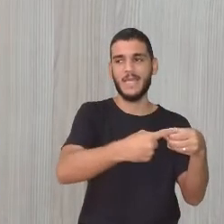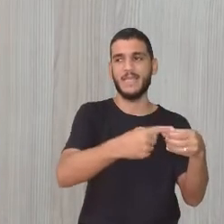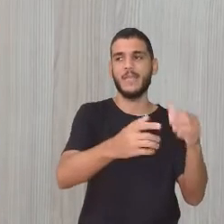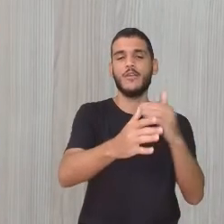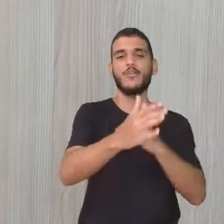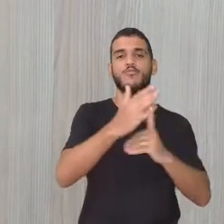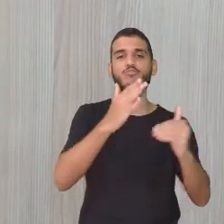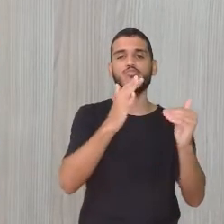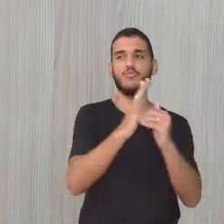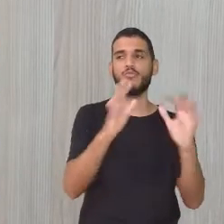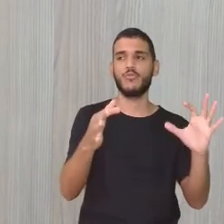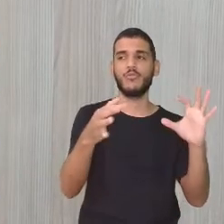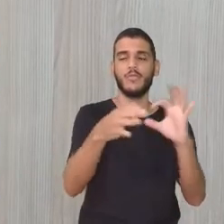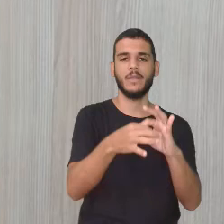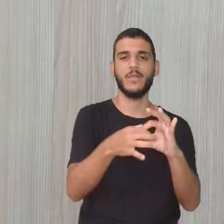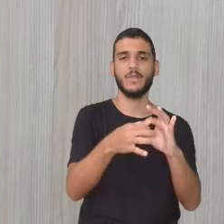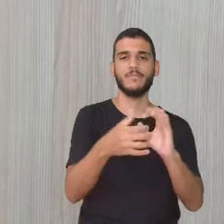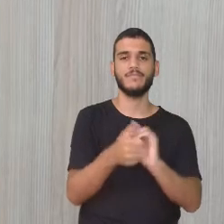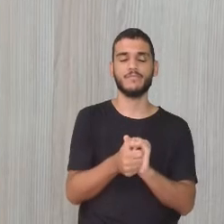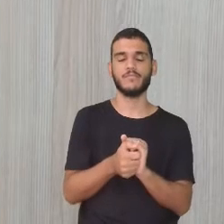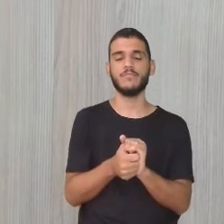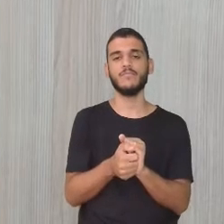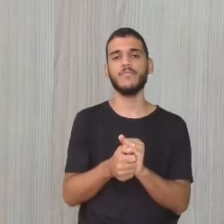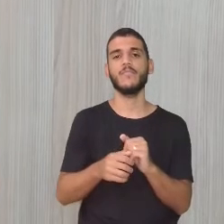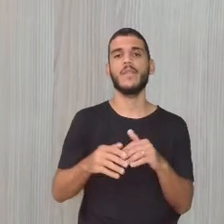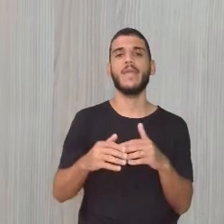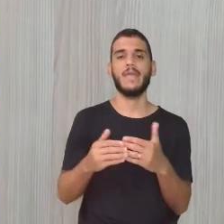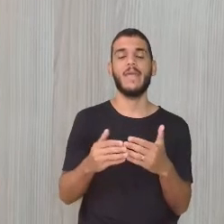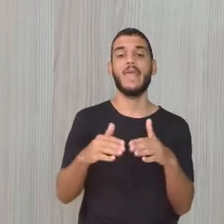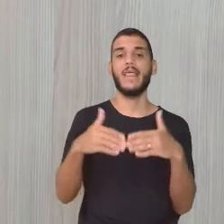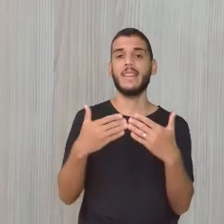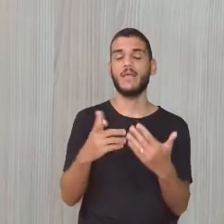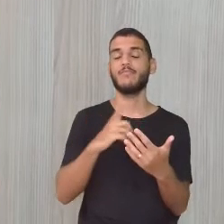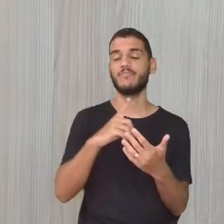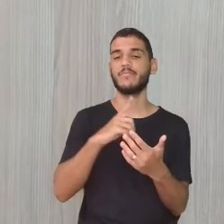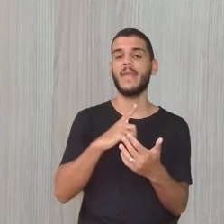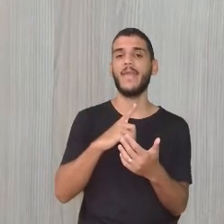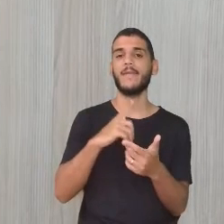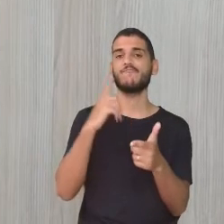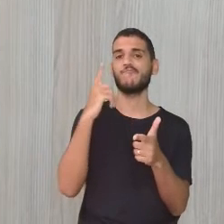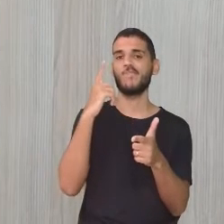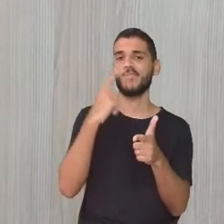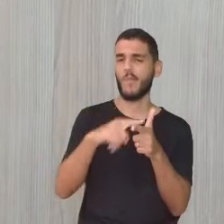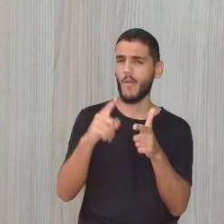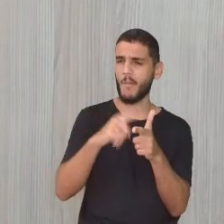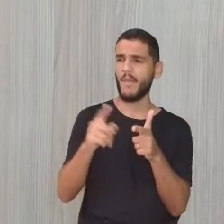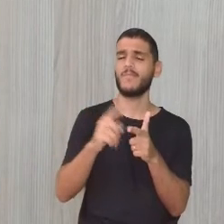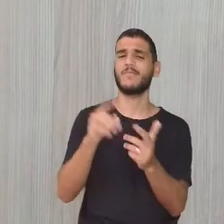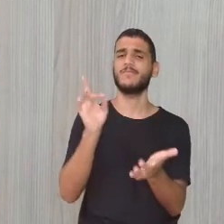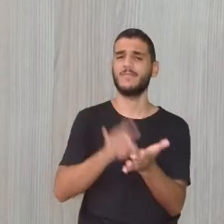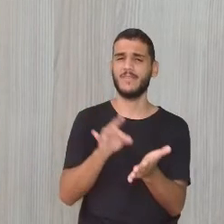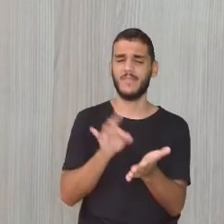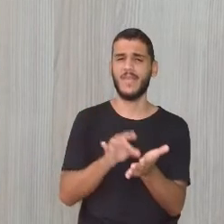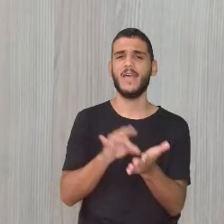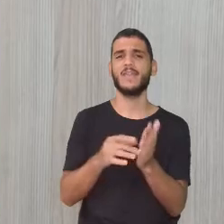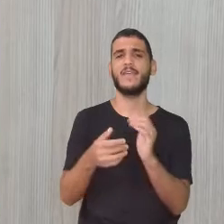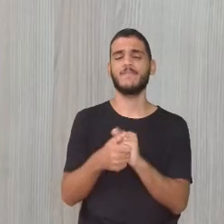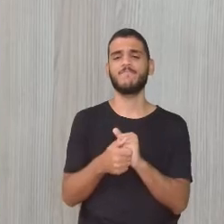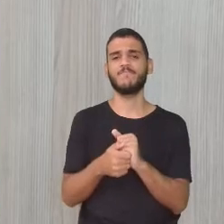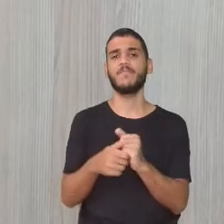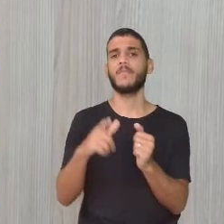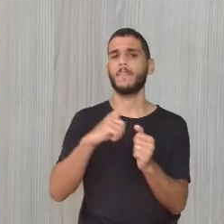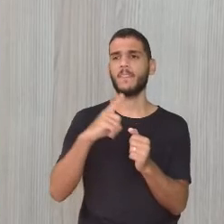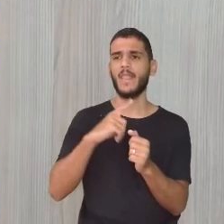e acaba trazendo consequências, né? Inclusive, tem consequências que foram até